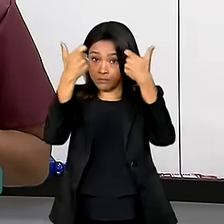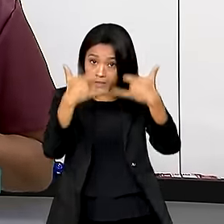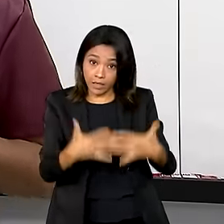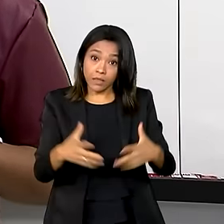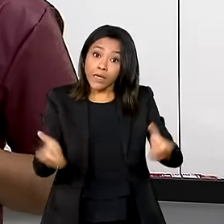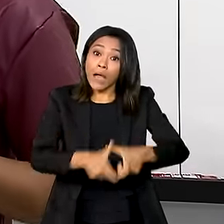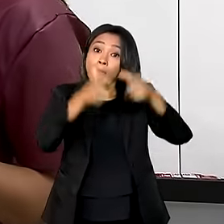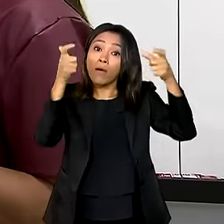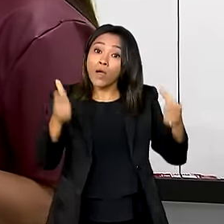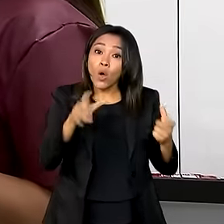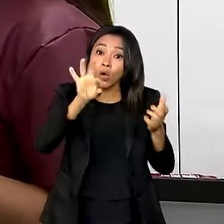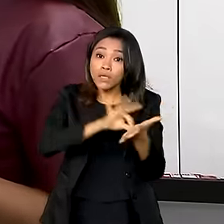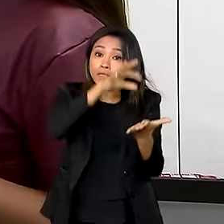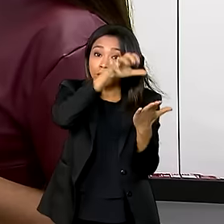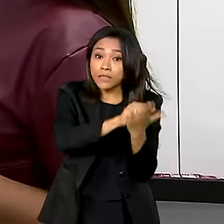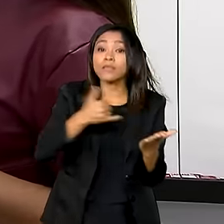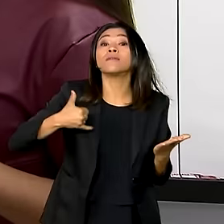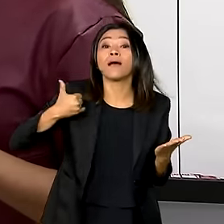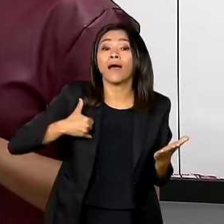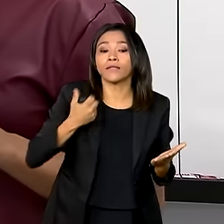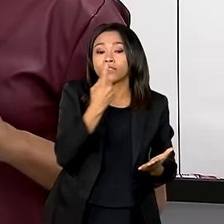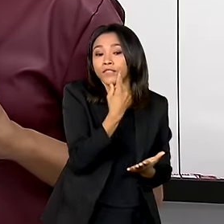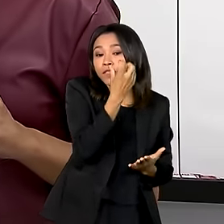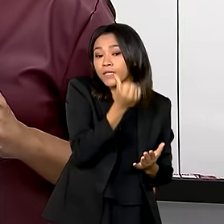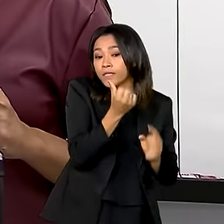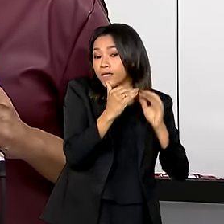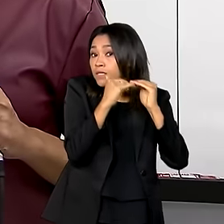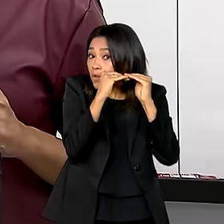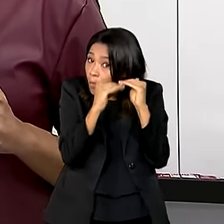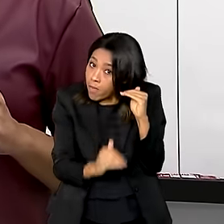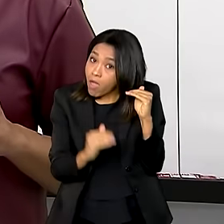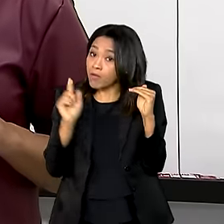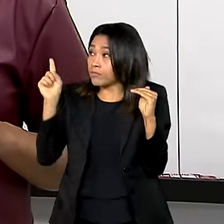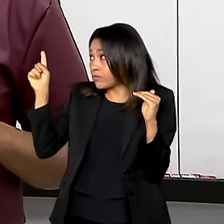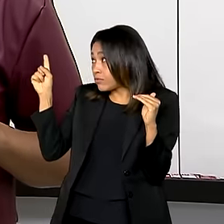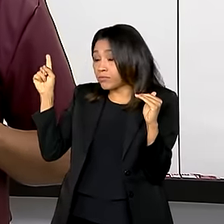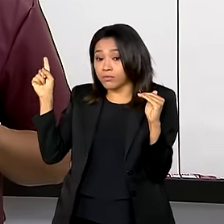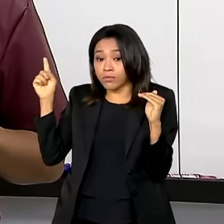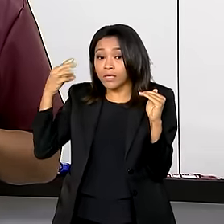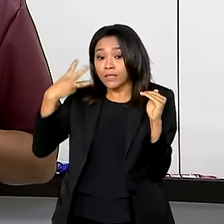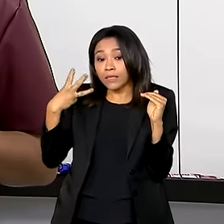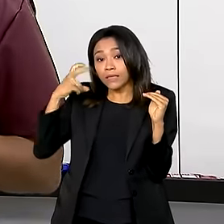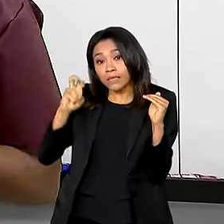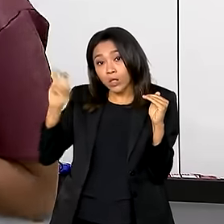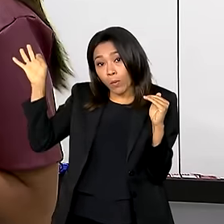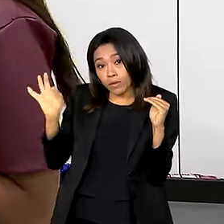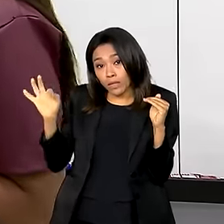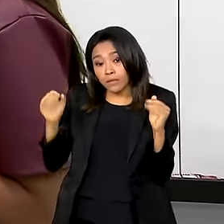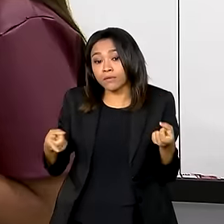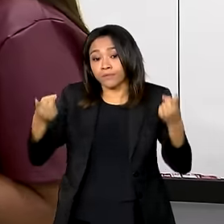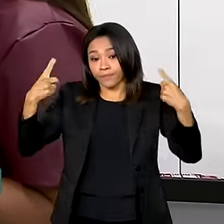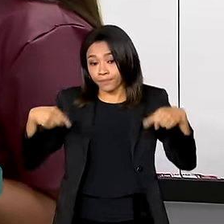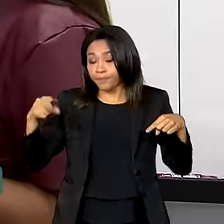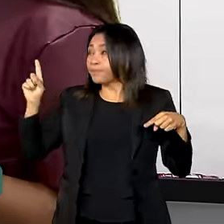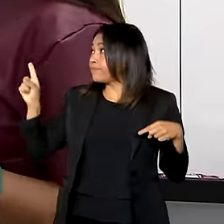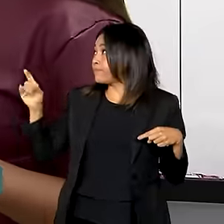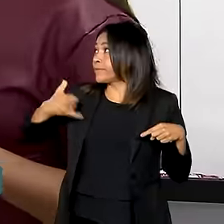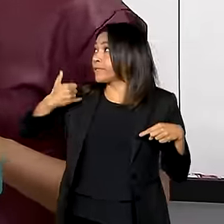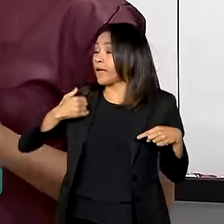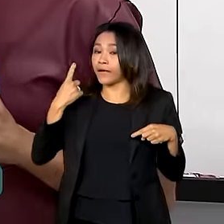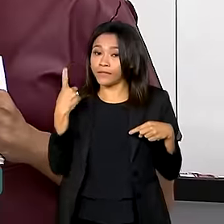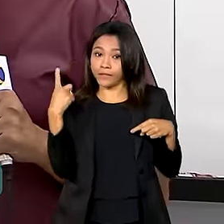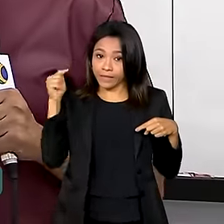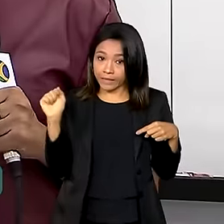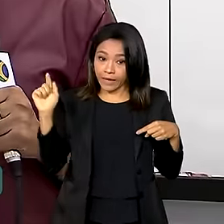inscritos tem 16 anos ou menos de idade, 35%, seguida pela faixa etária